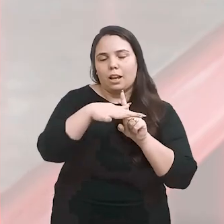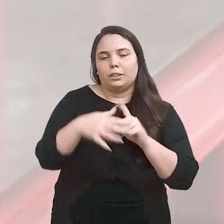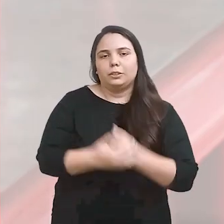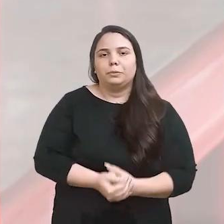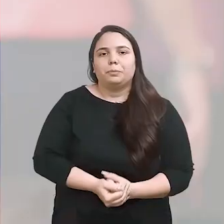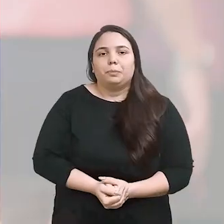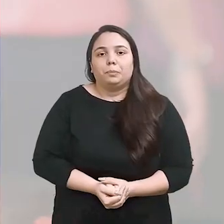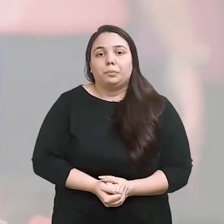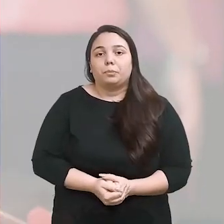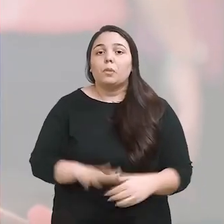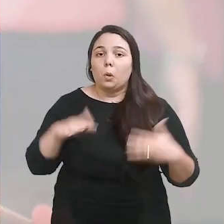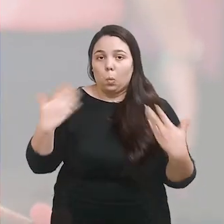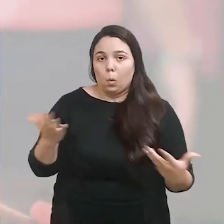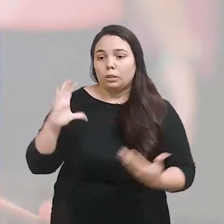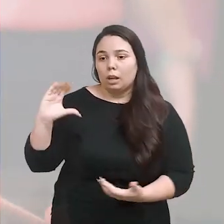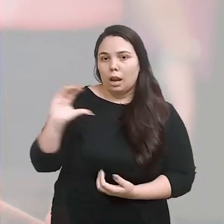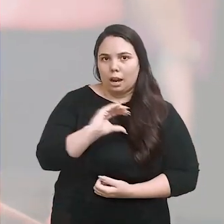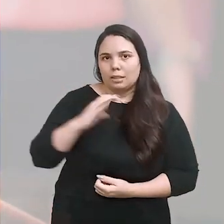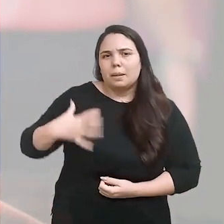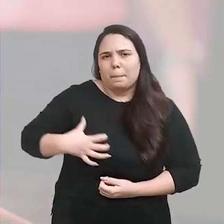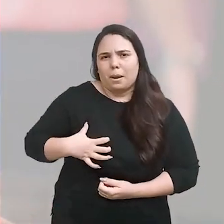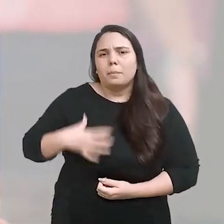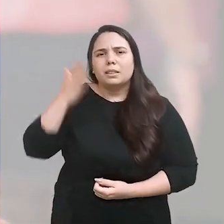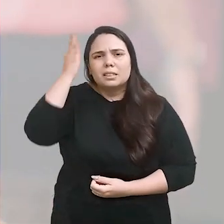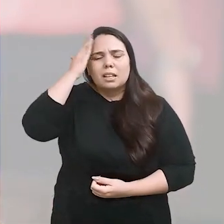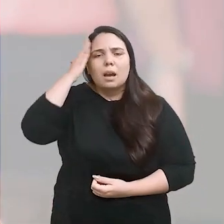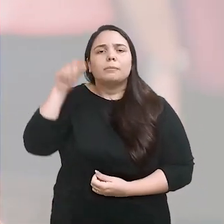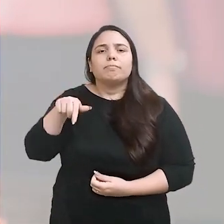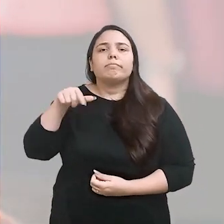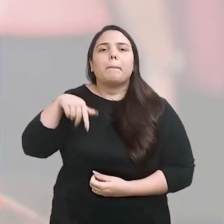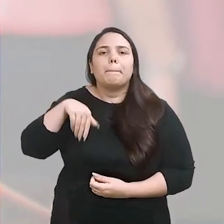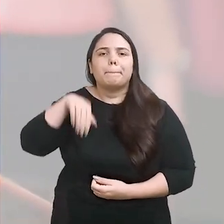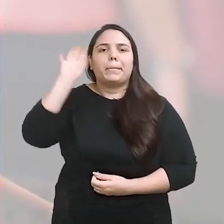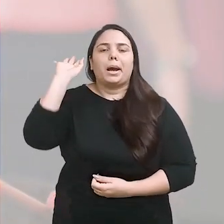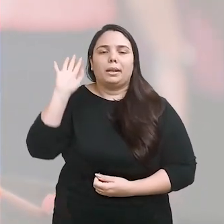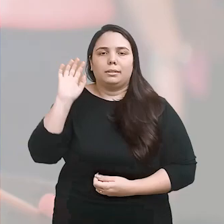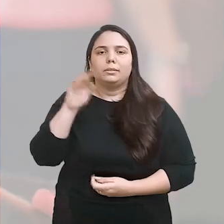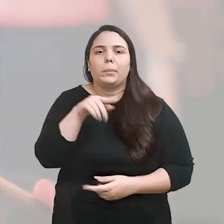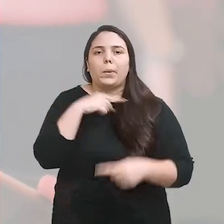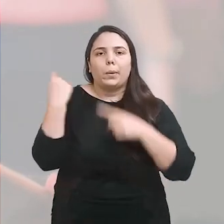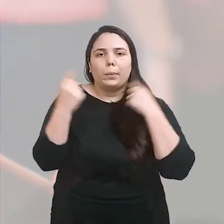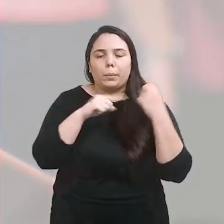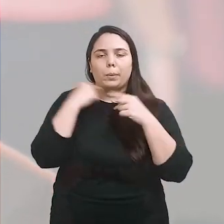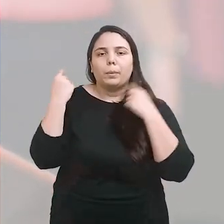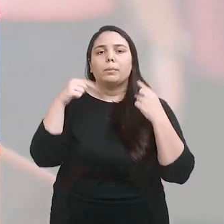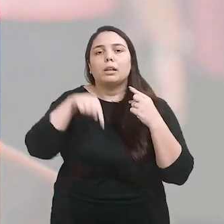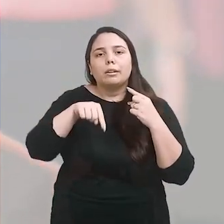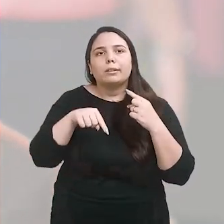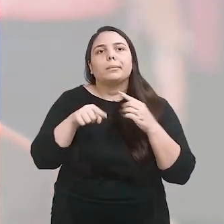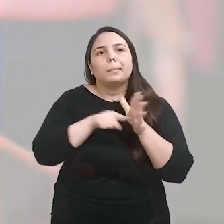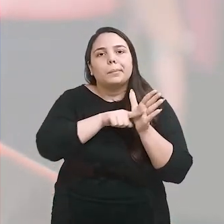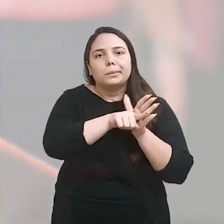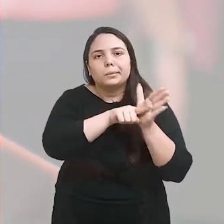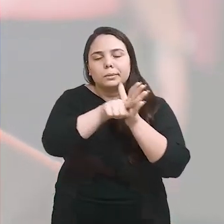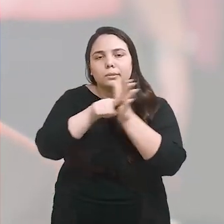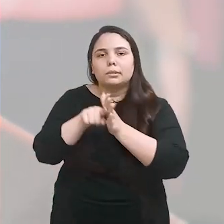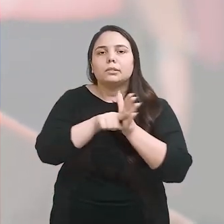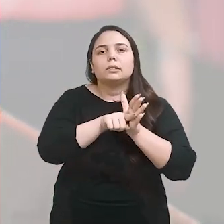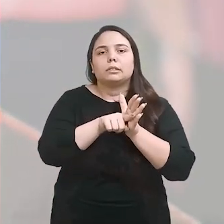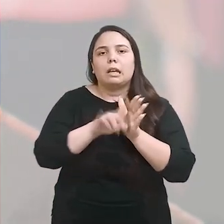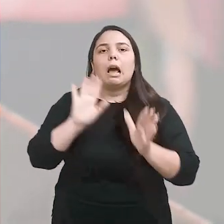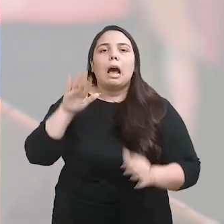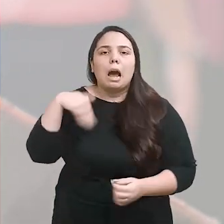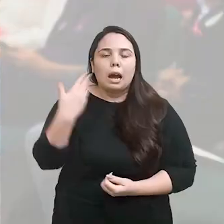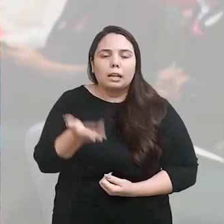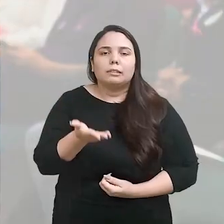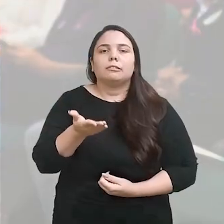sociedade civil. Quando a gente trata do câncer de mama, que é o câncer que mais mata, a gente vê uma baixa cobertura em todo o estado, apesar de nós termos serviço,